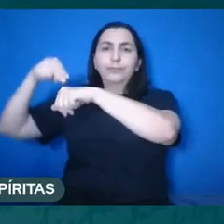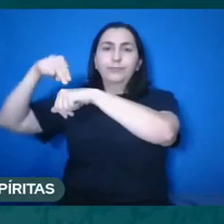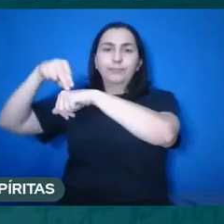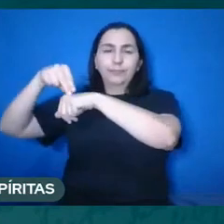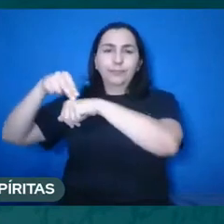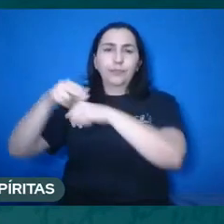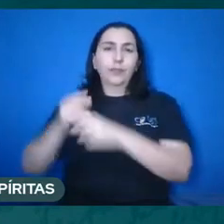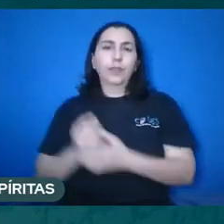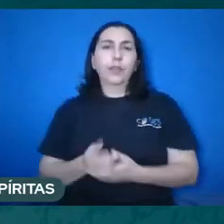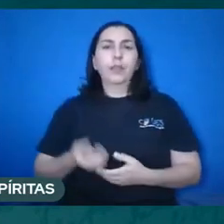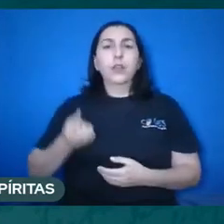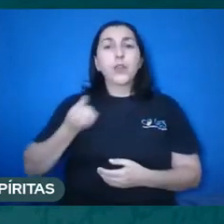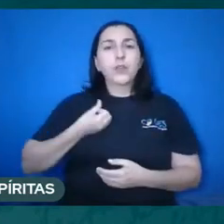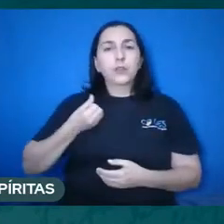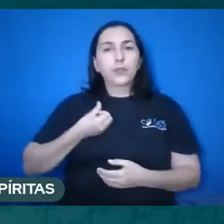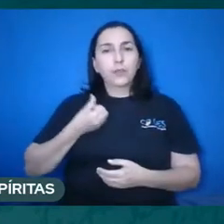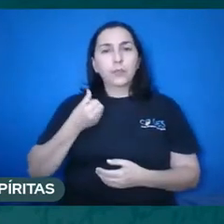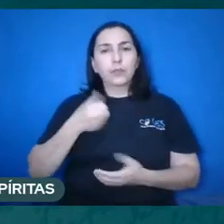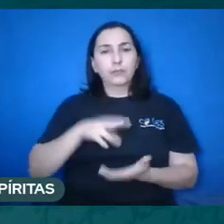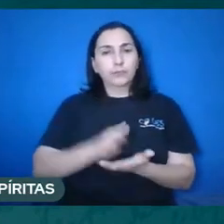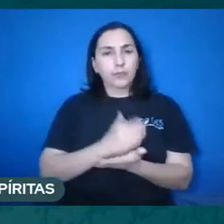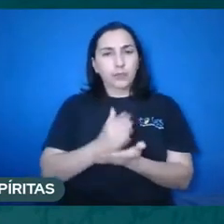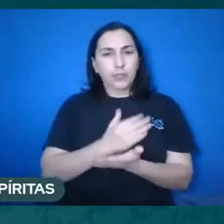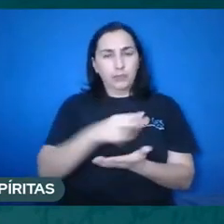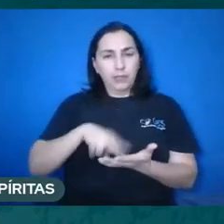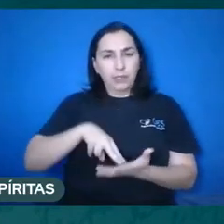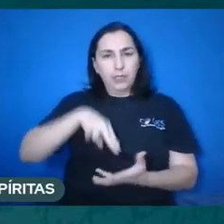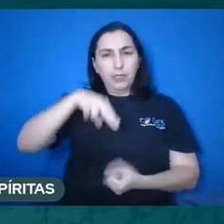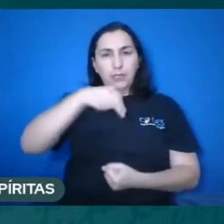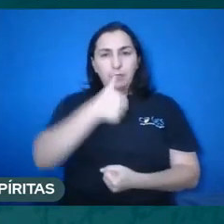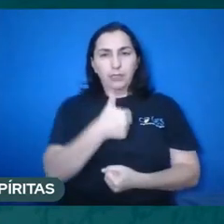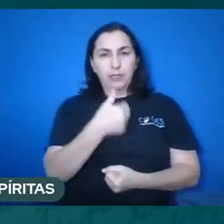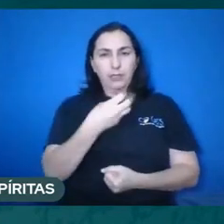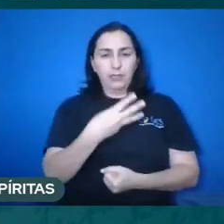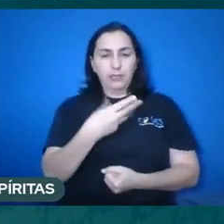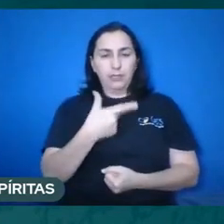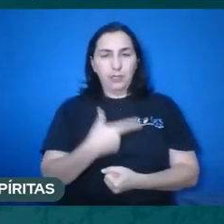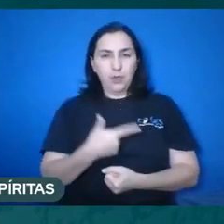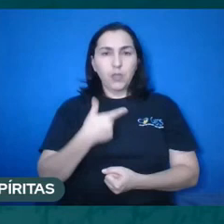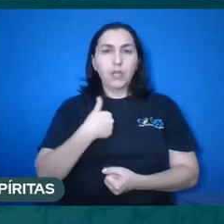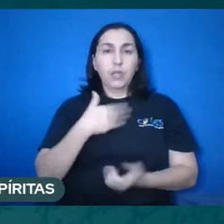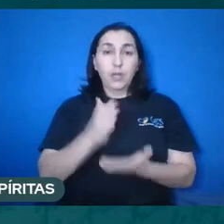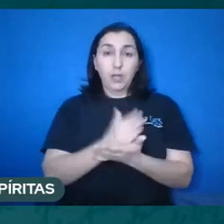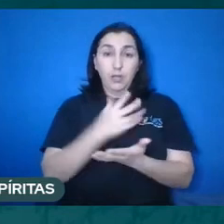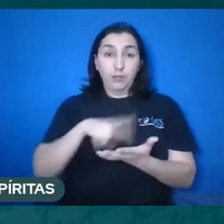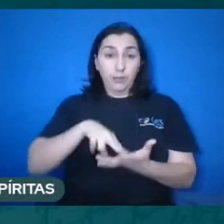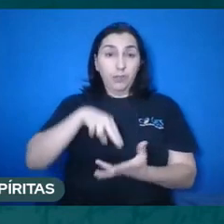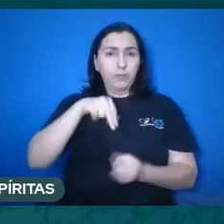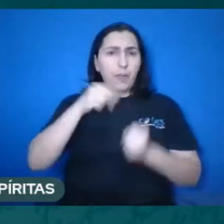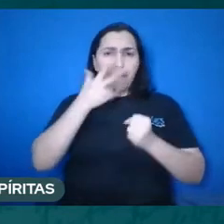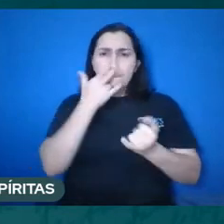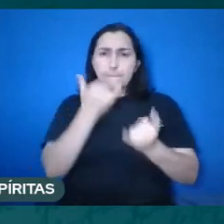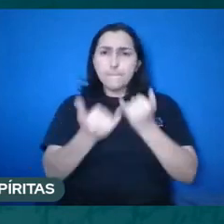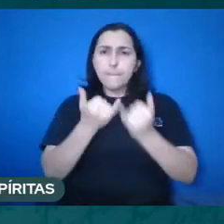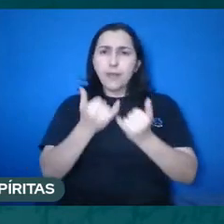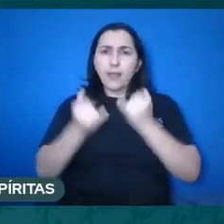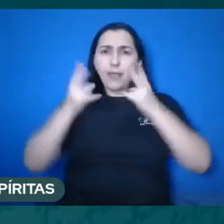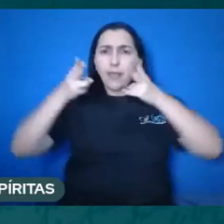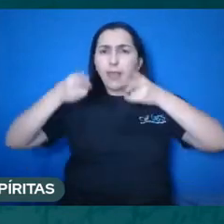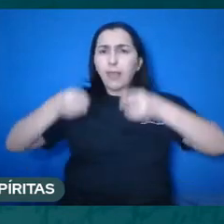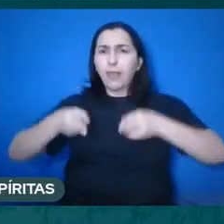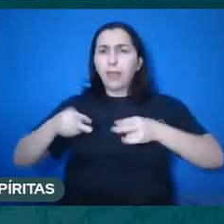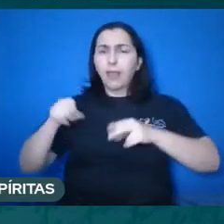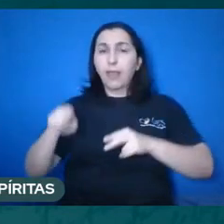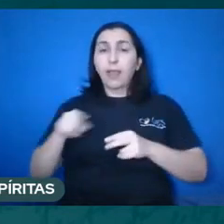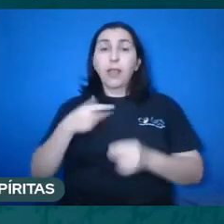característica que Kardec traz. Não a mesma, a mesma forma de expressão. A característica semelhante que Kardec traz quando